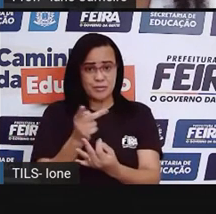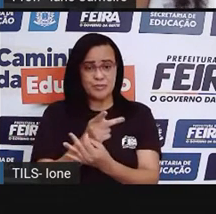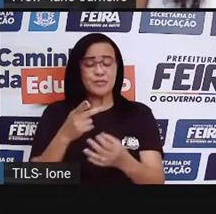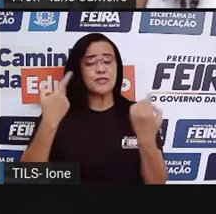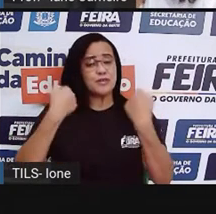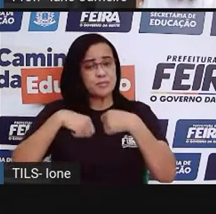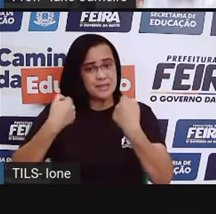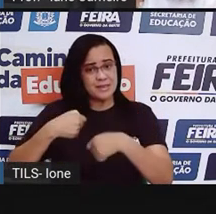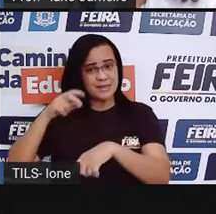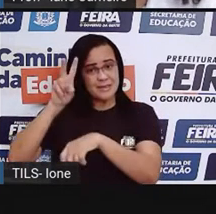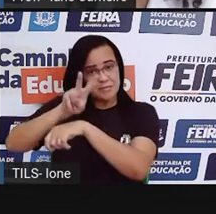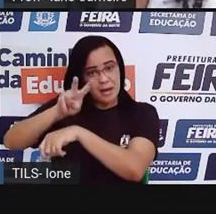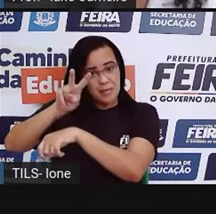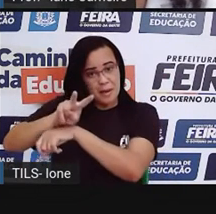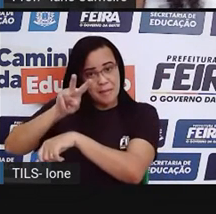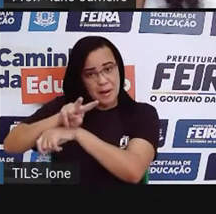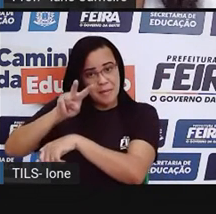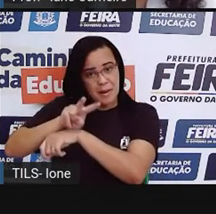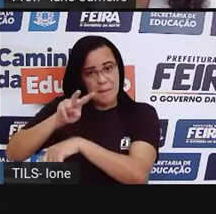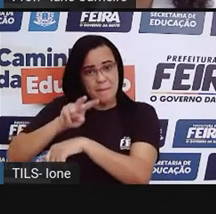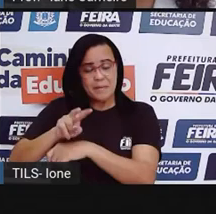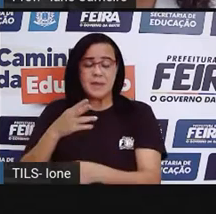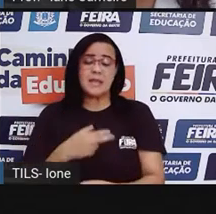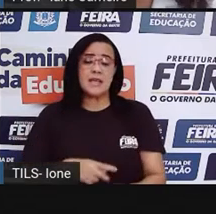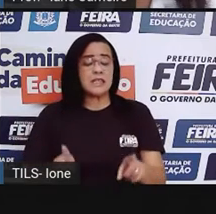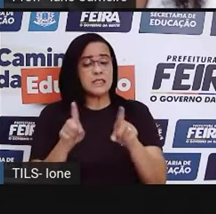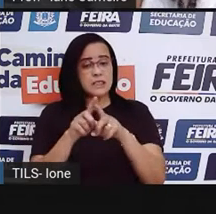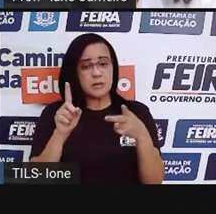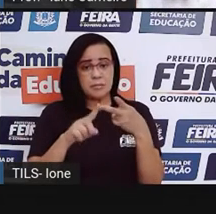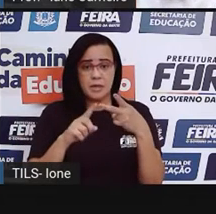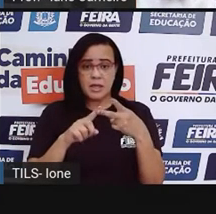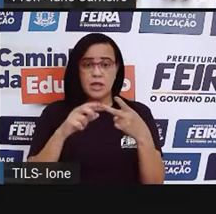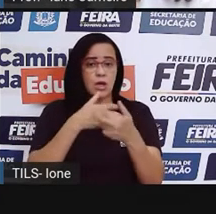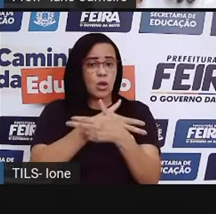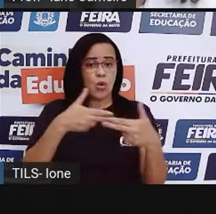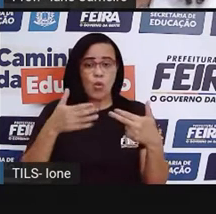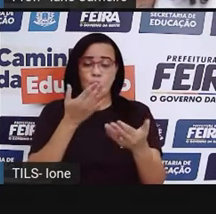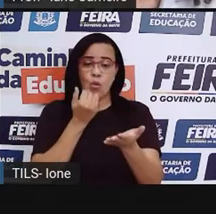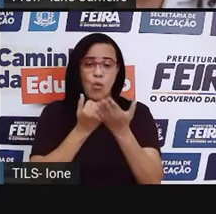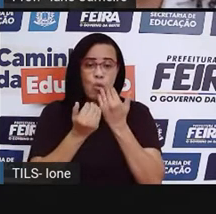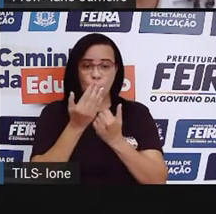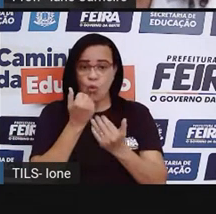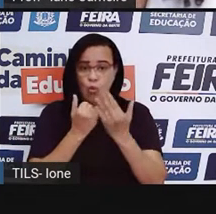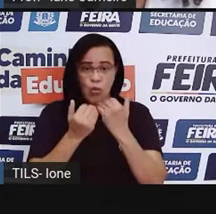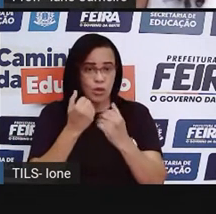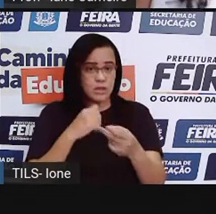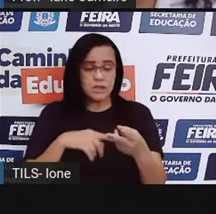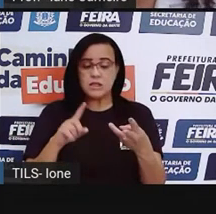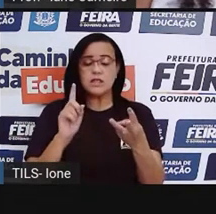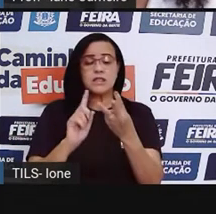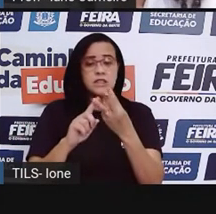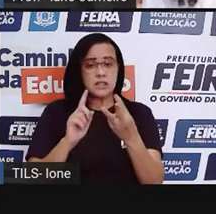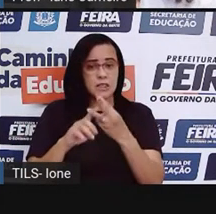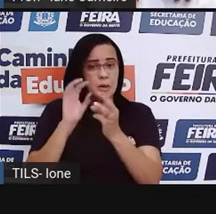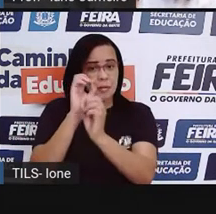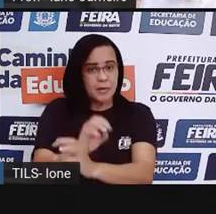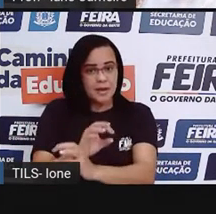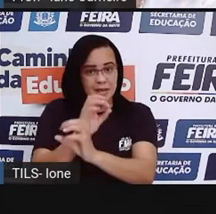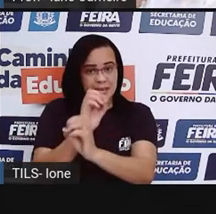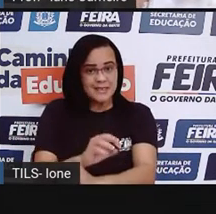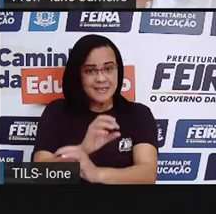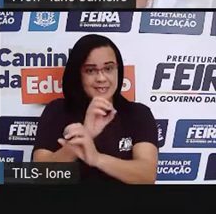criança, garantir a alimentação dela, garantir o ensino, né? A educação dessa criança.